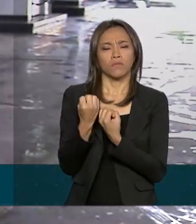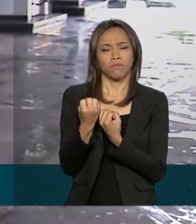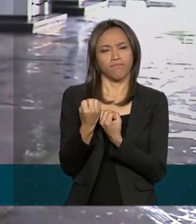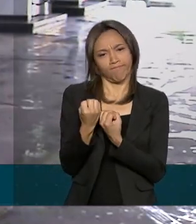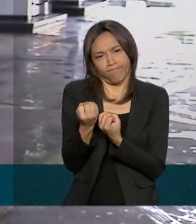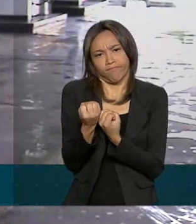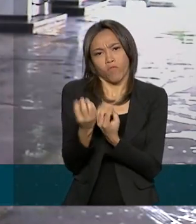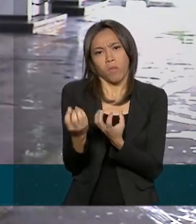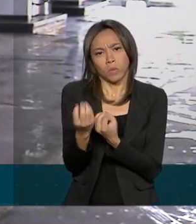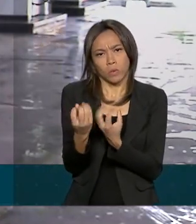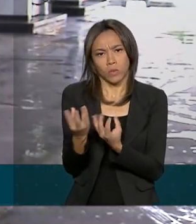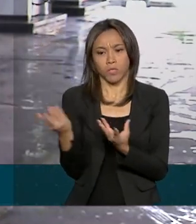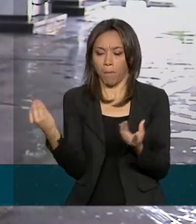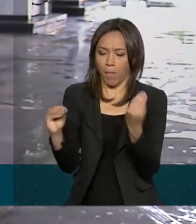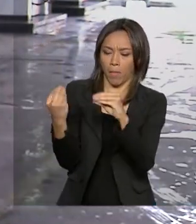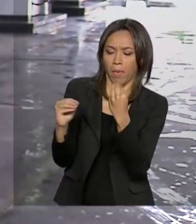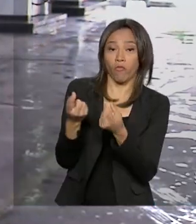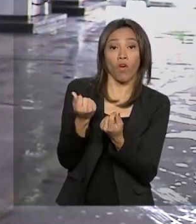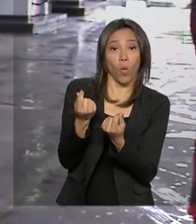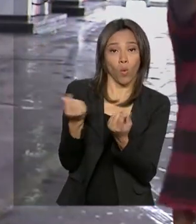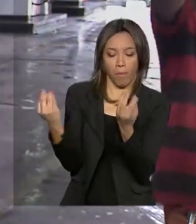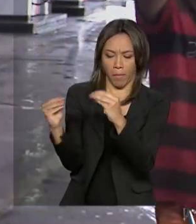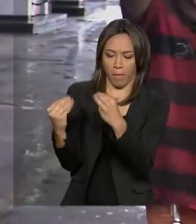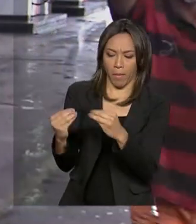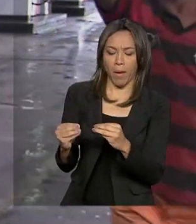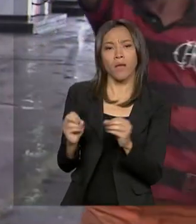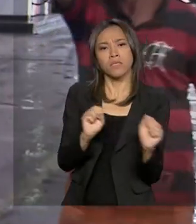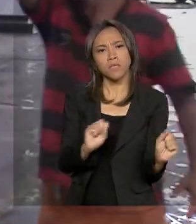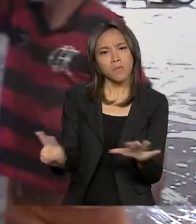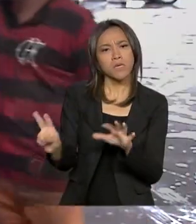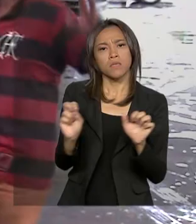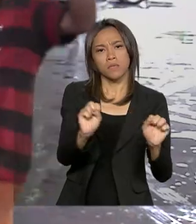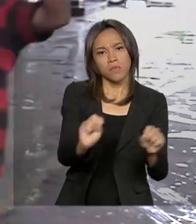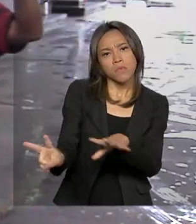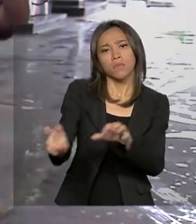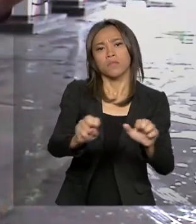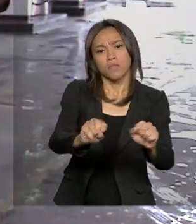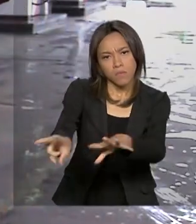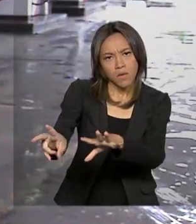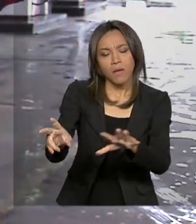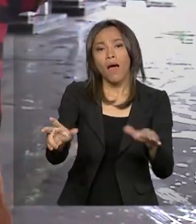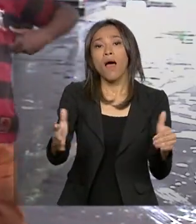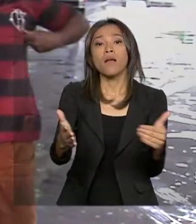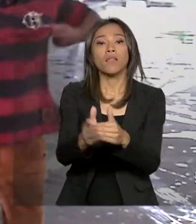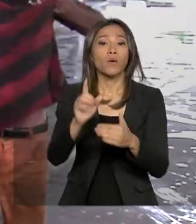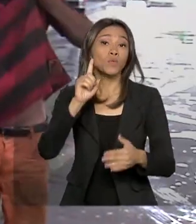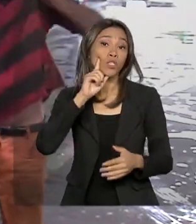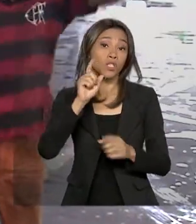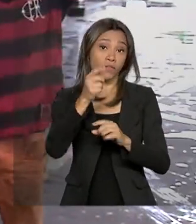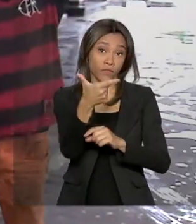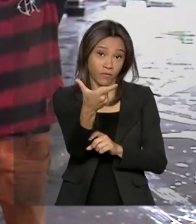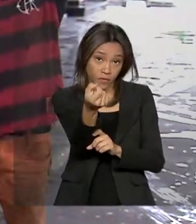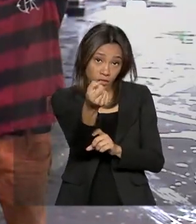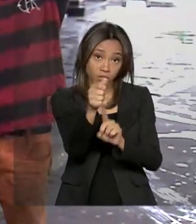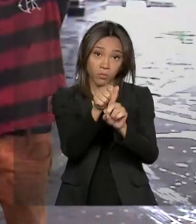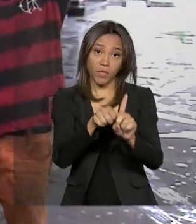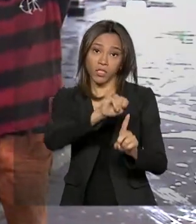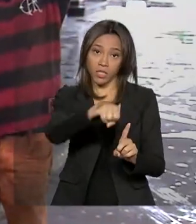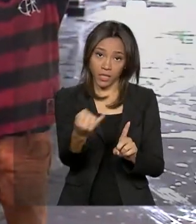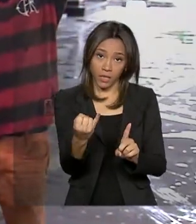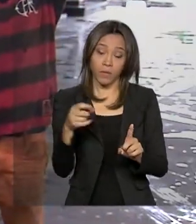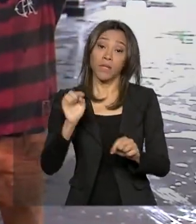e os estabelecimentos, ela será feita semanalmente até o dia 20 de janeiro. Depois disso, essa